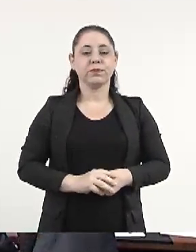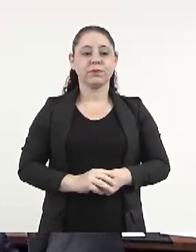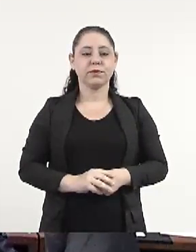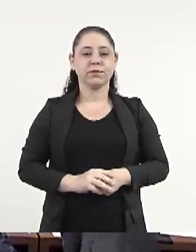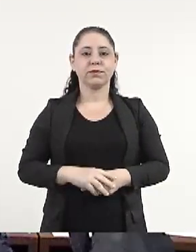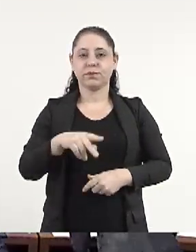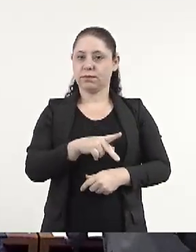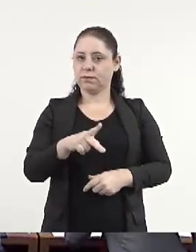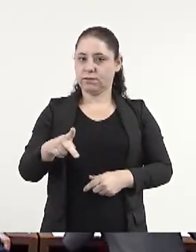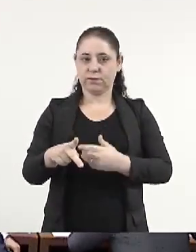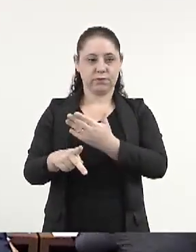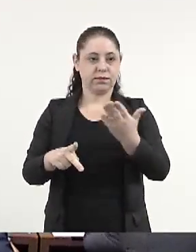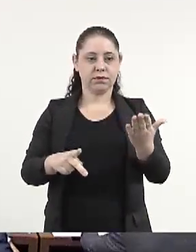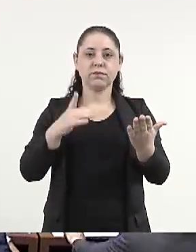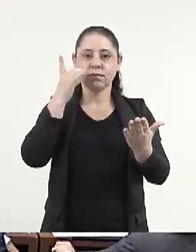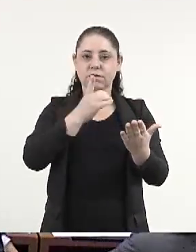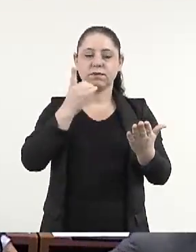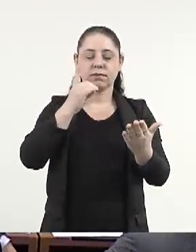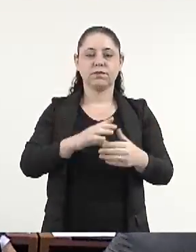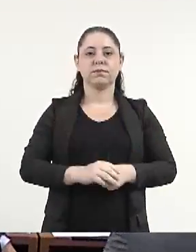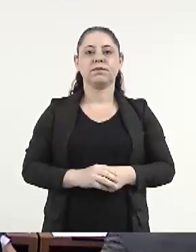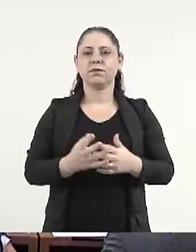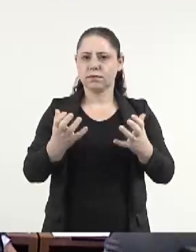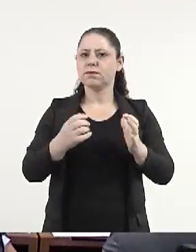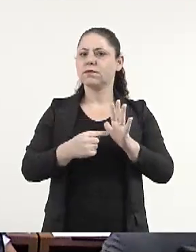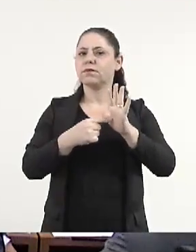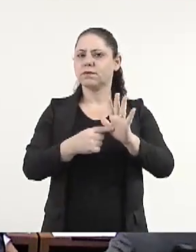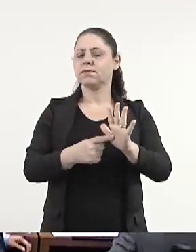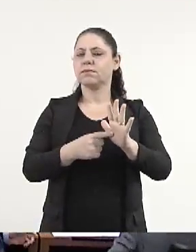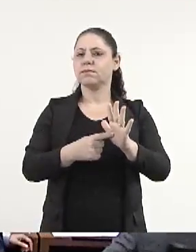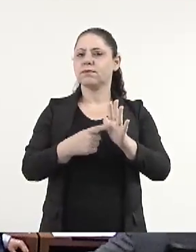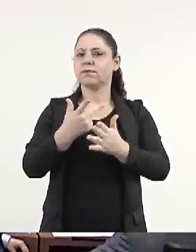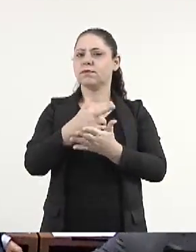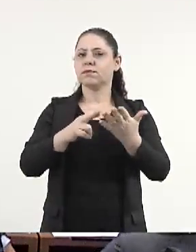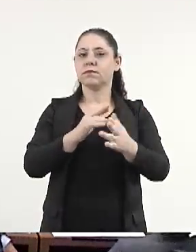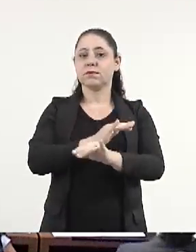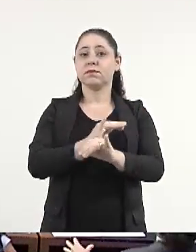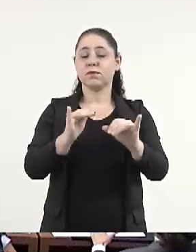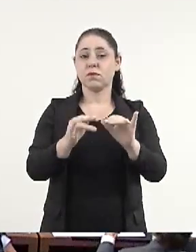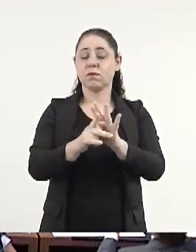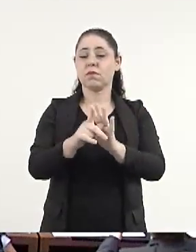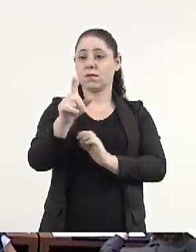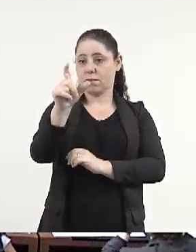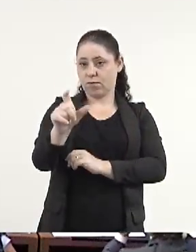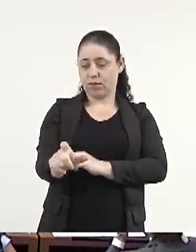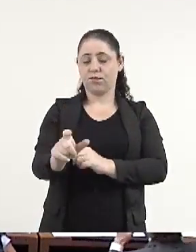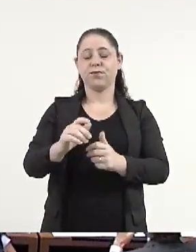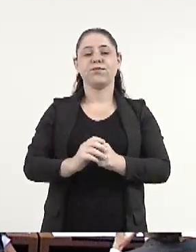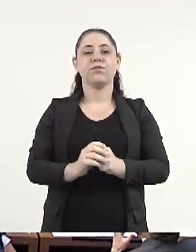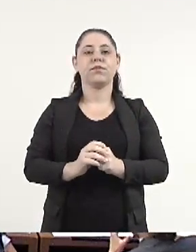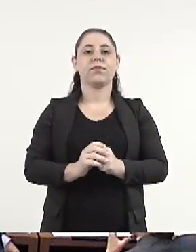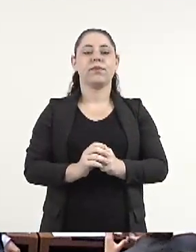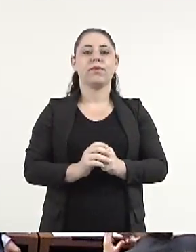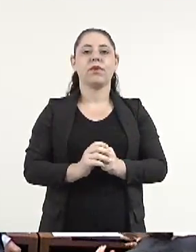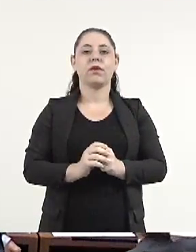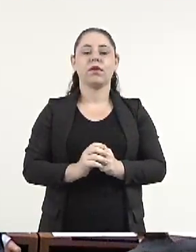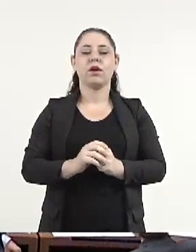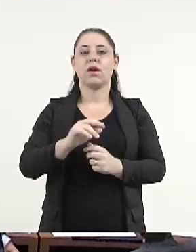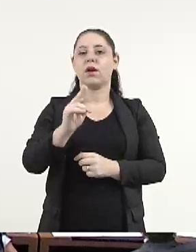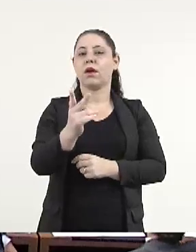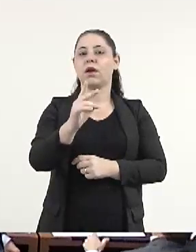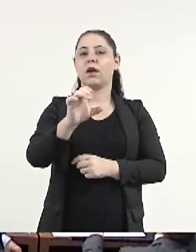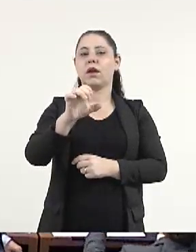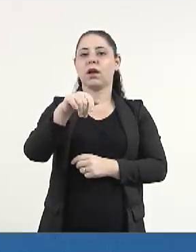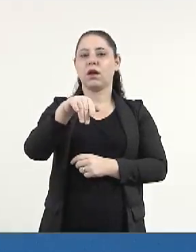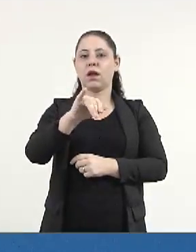Senhor presidente, senhores deputados, eu quero apresentar um requerimento de informações ao excelentíssimo senhor Hélio